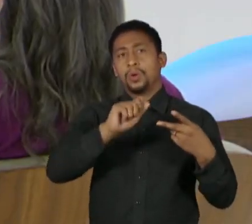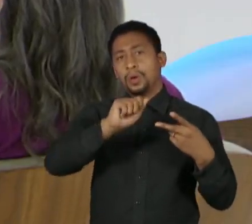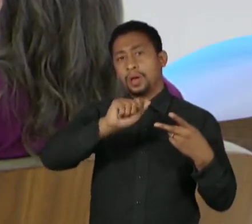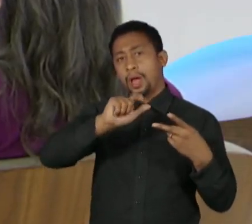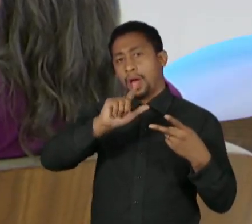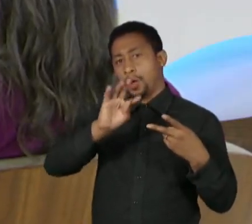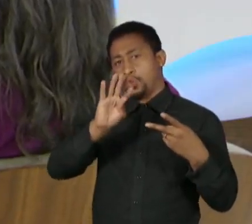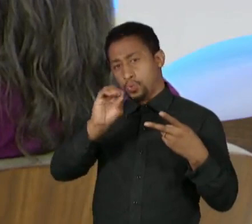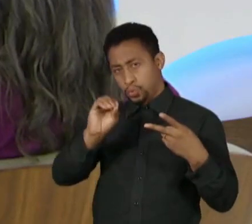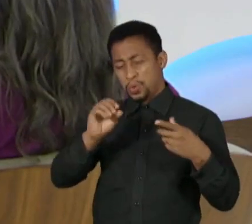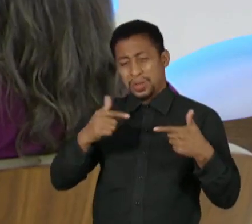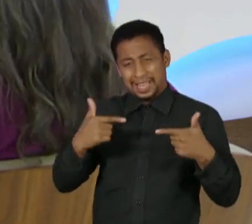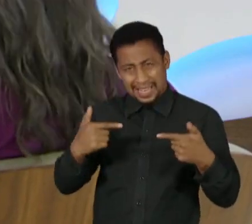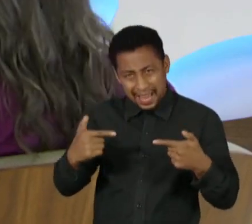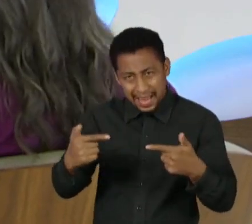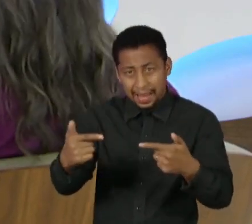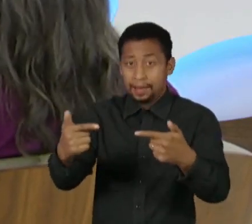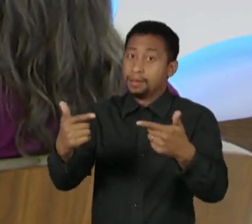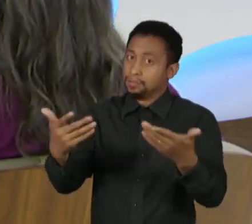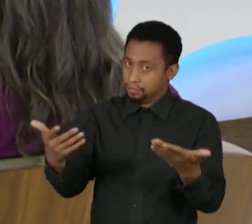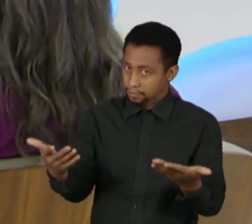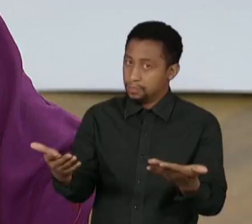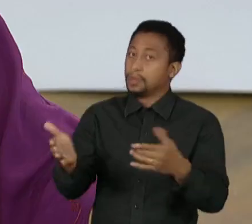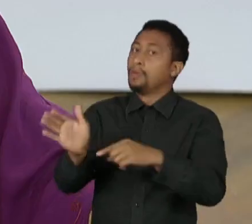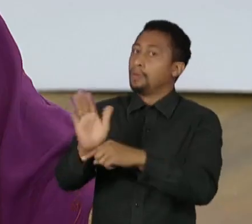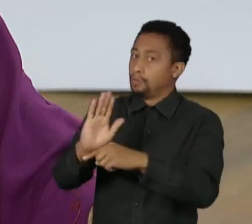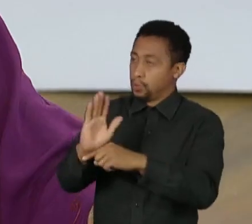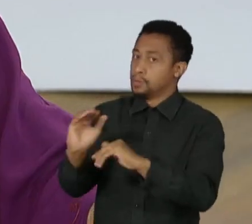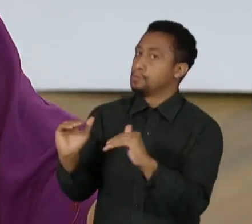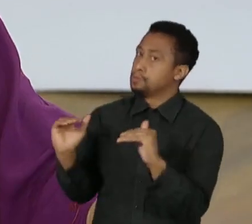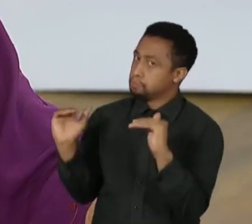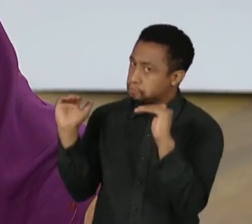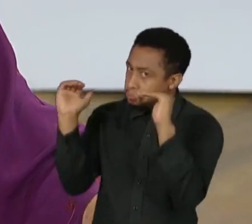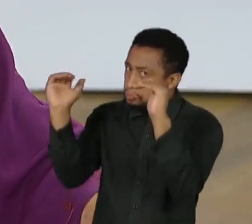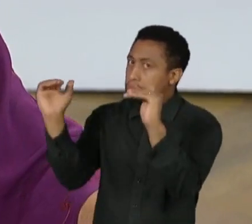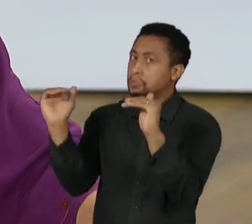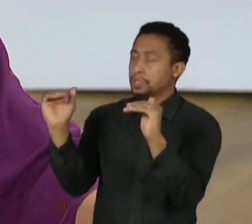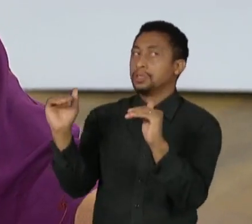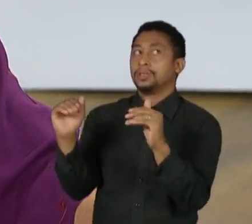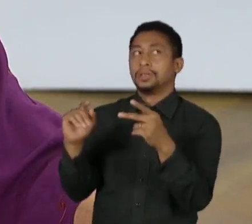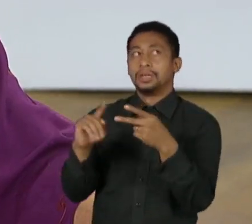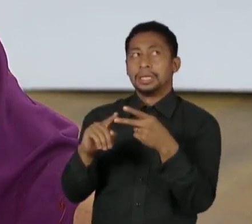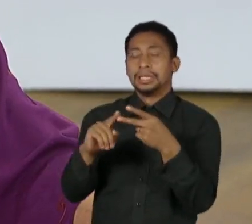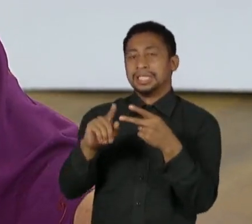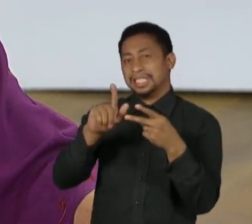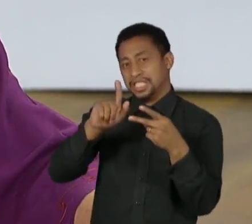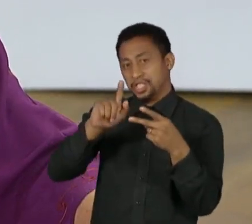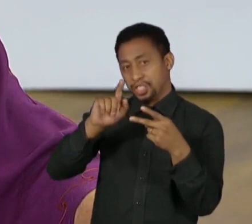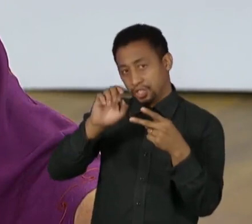cinema nacional. Ele fez filmes do Ageli também, fez filmes do Adão.